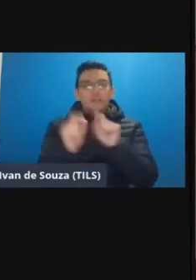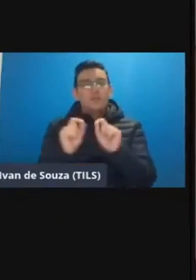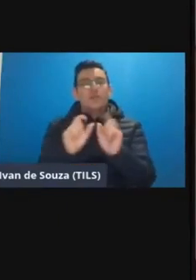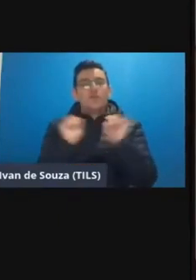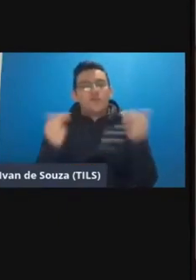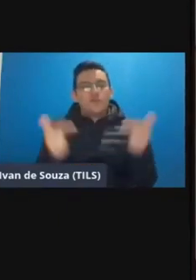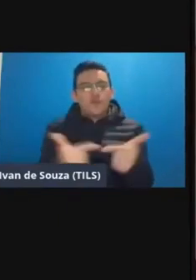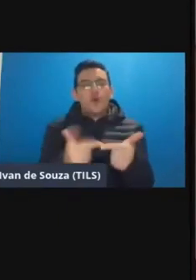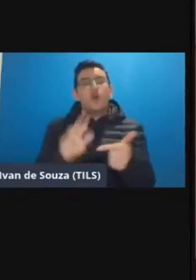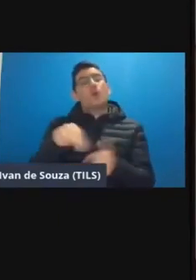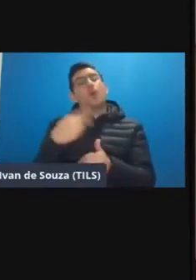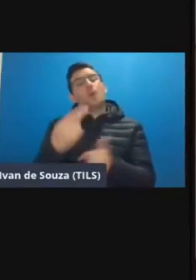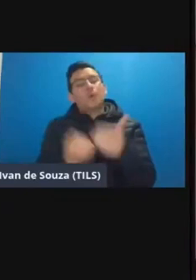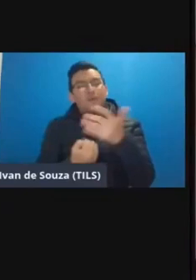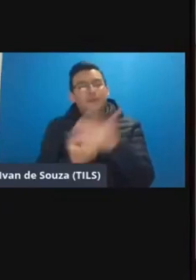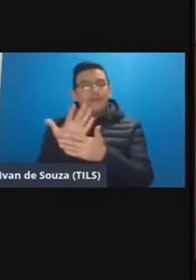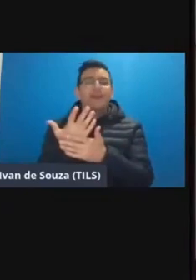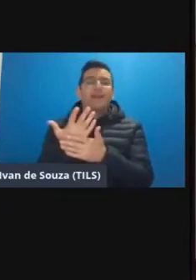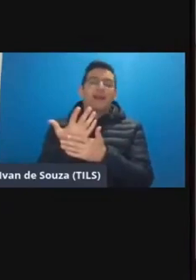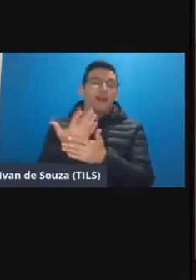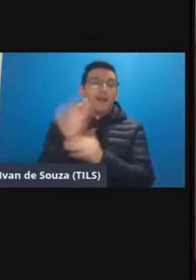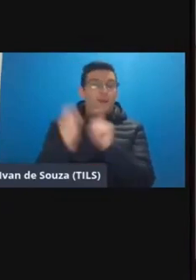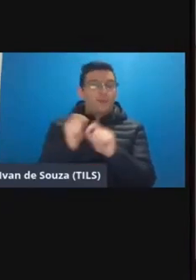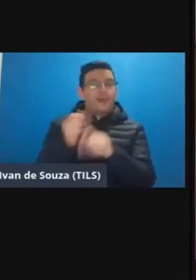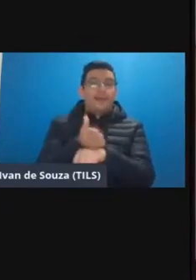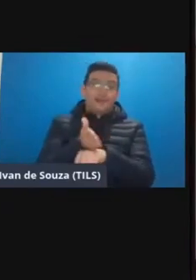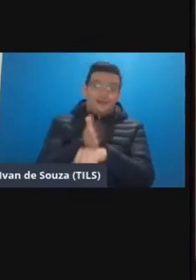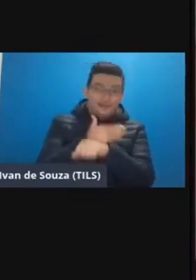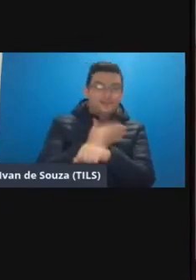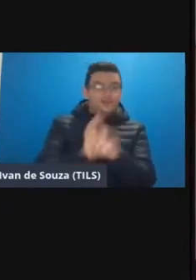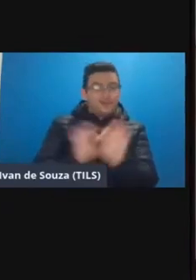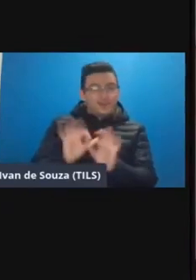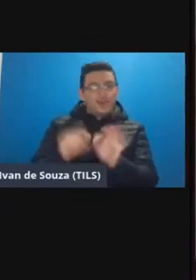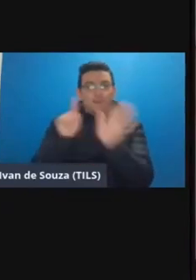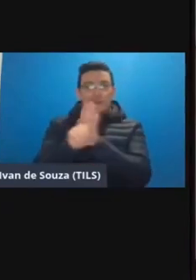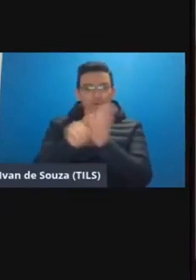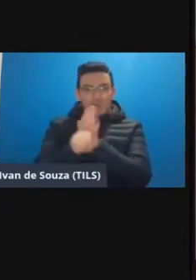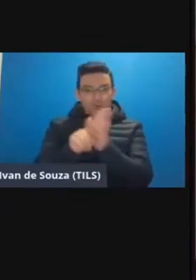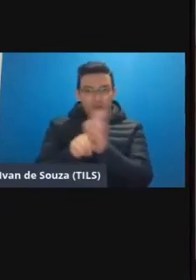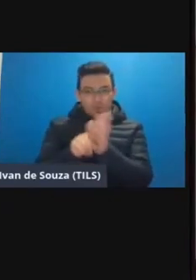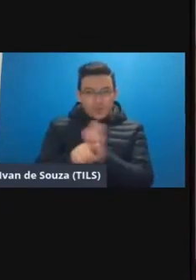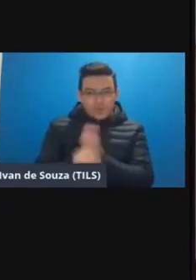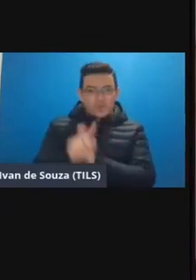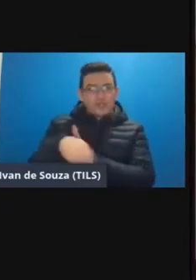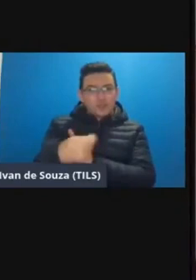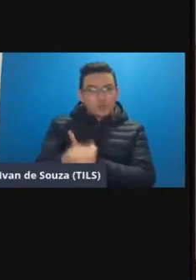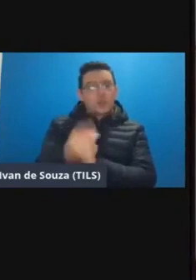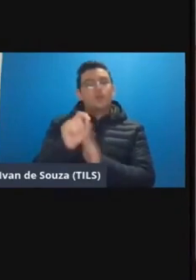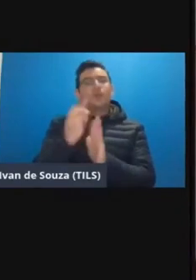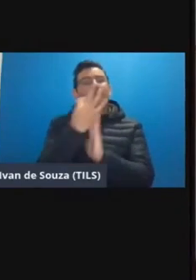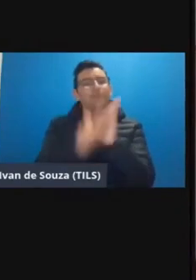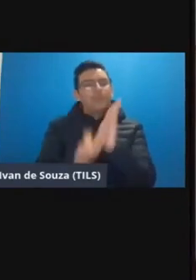fórum ou de repente criar ali um carro é prévio fazendo algumas perguntas sobre o texto